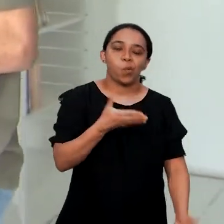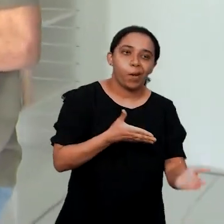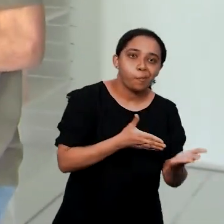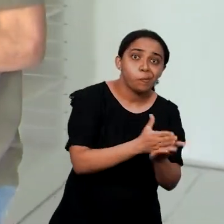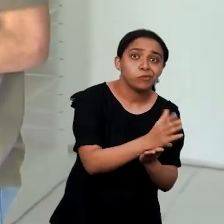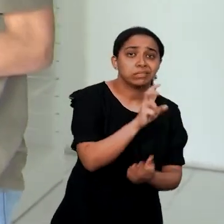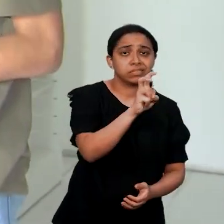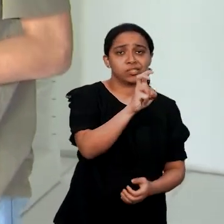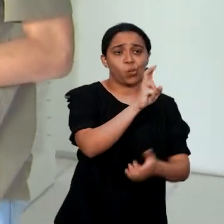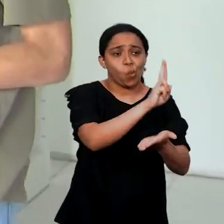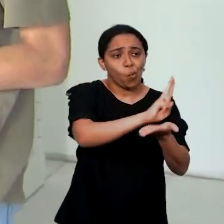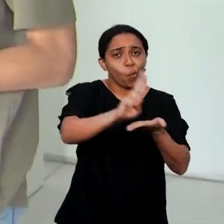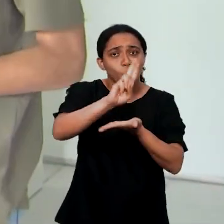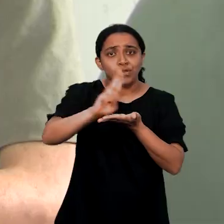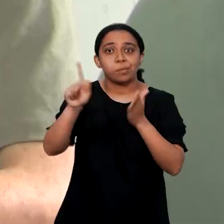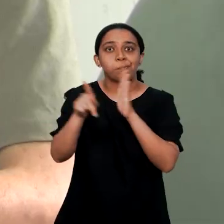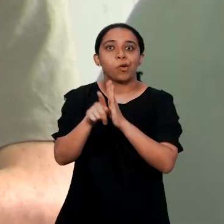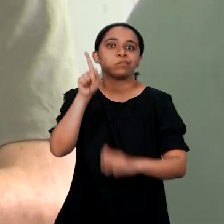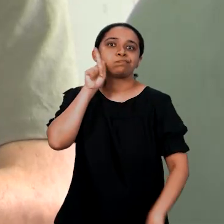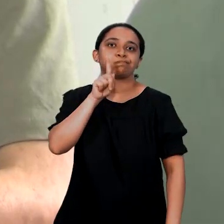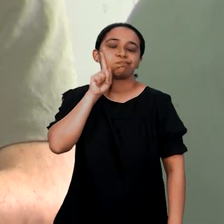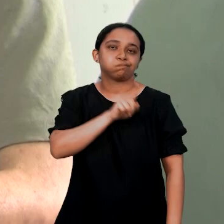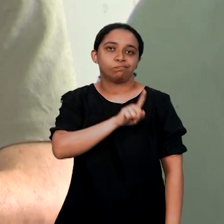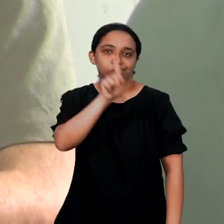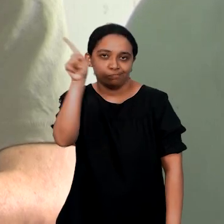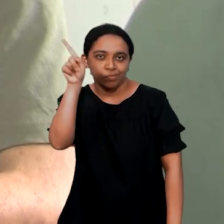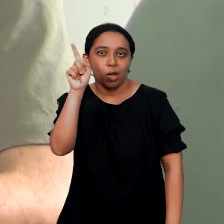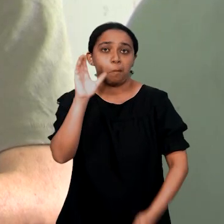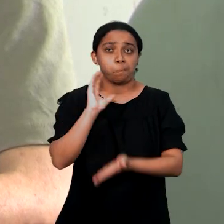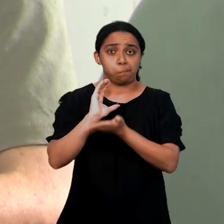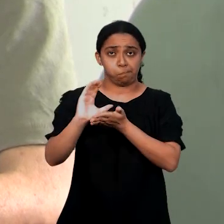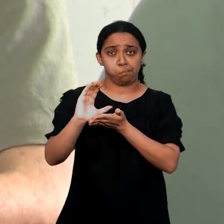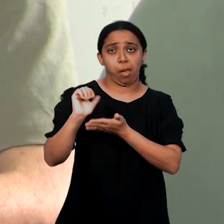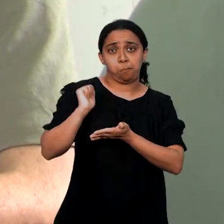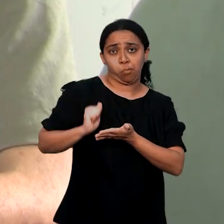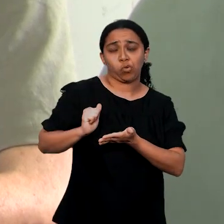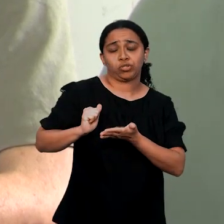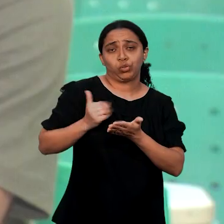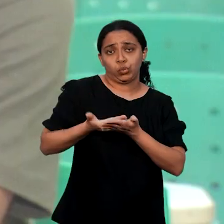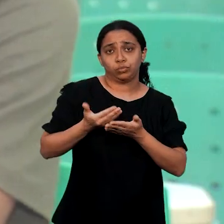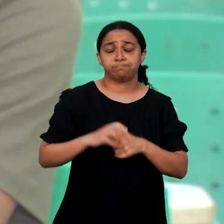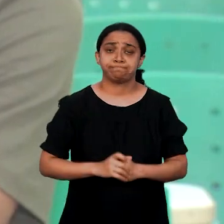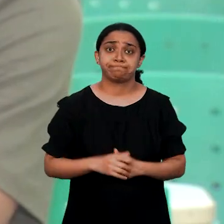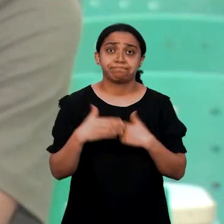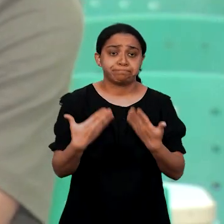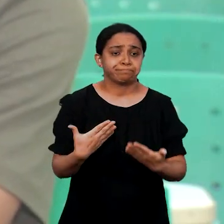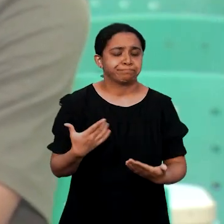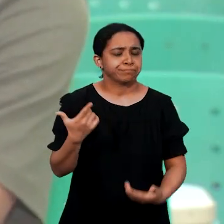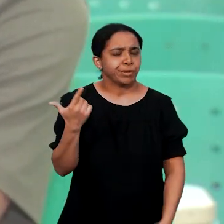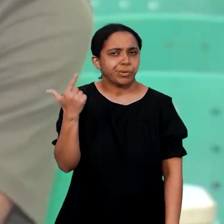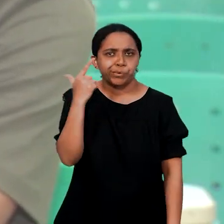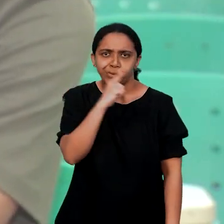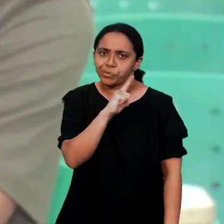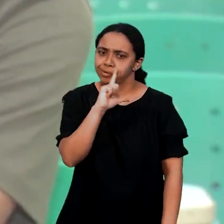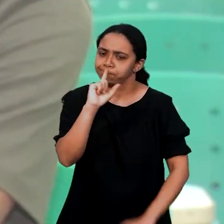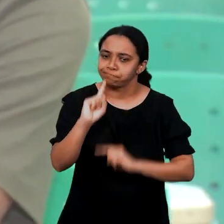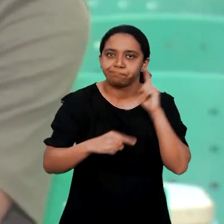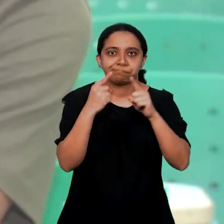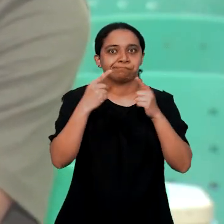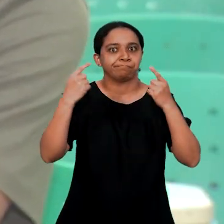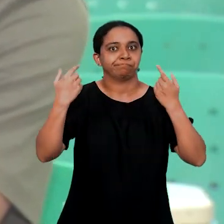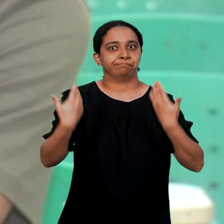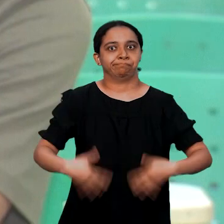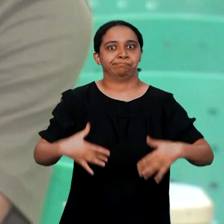foi aprovado em cinco universidades norte-americanas, com bolsas de estudo. Para mim, é uma conquista muito